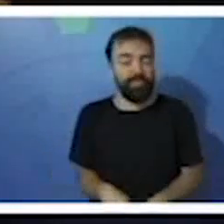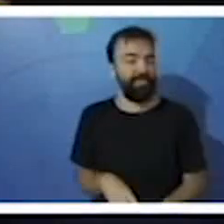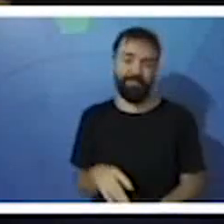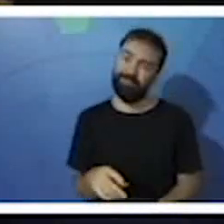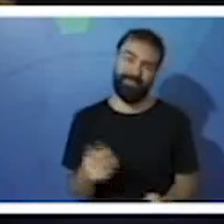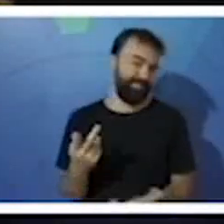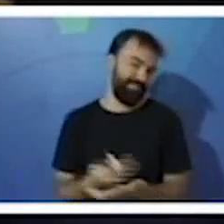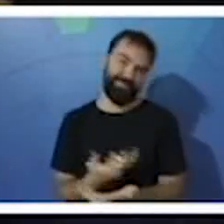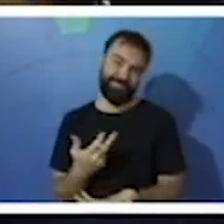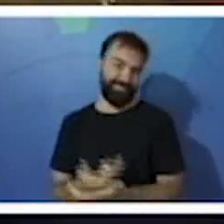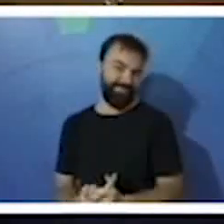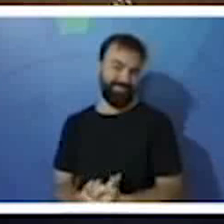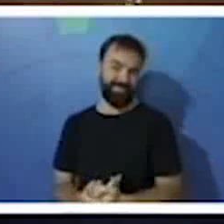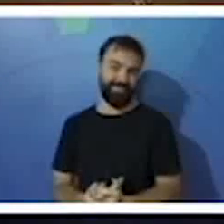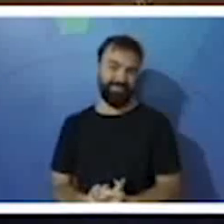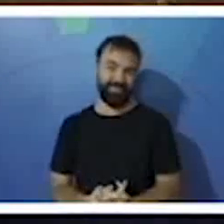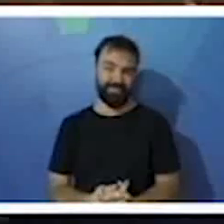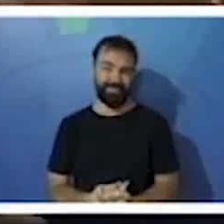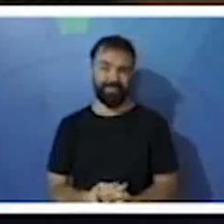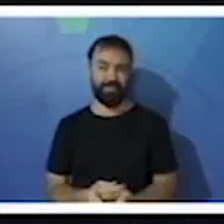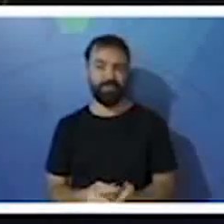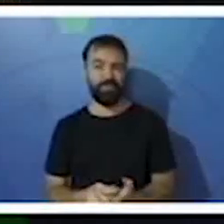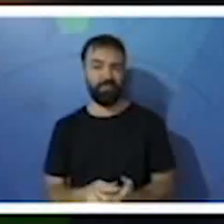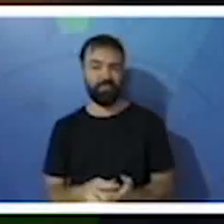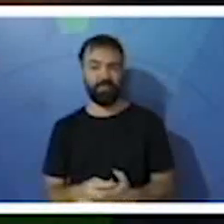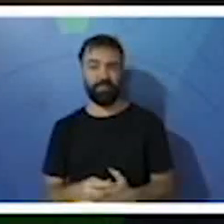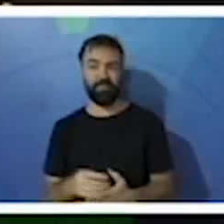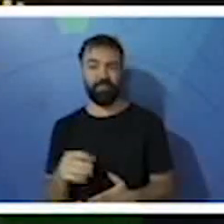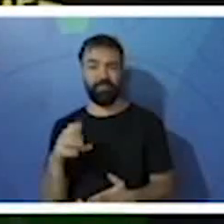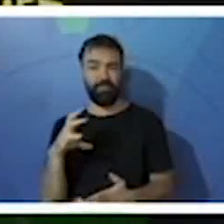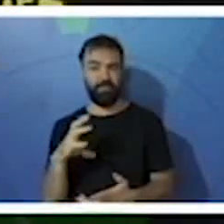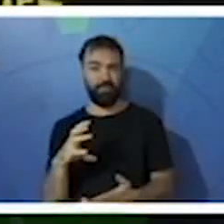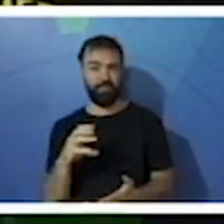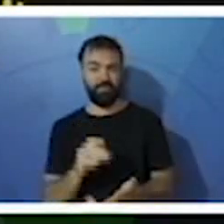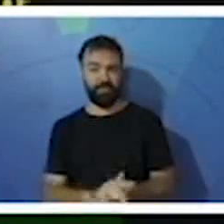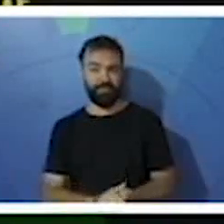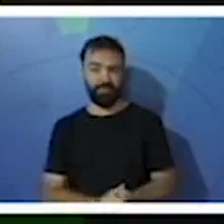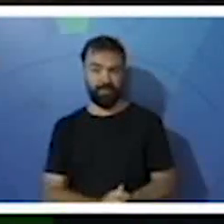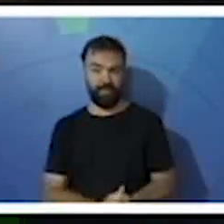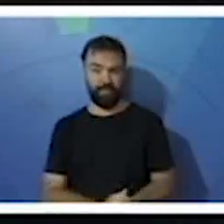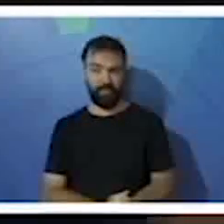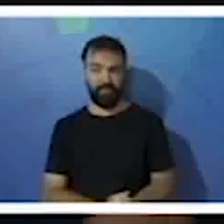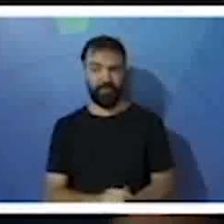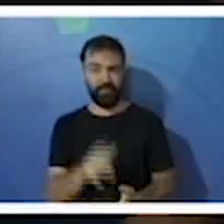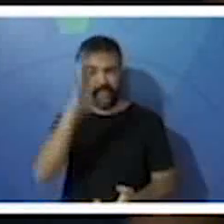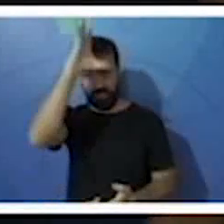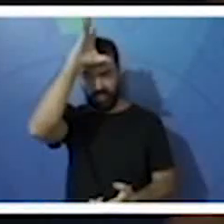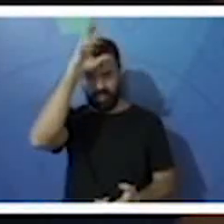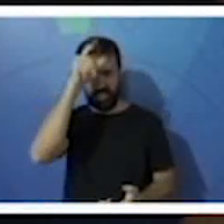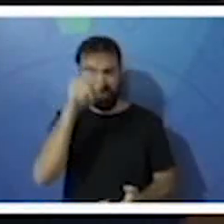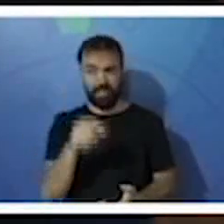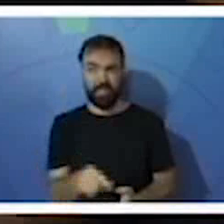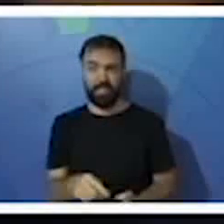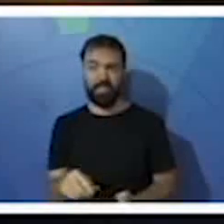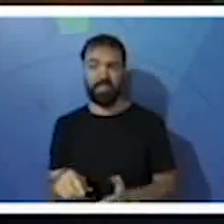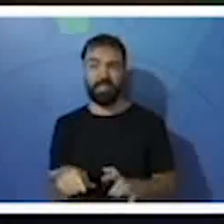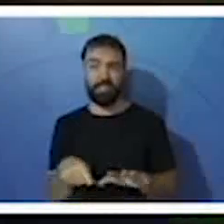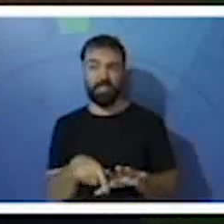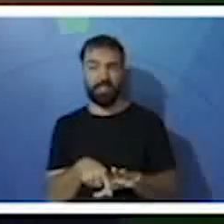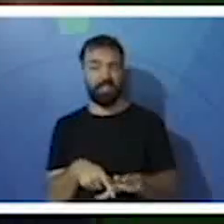daria certo a ideia da Emília. A outra ideia que ela teve, ó, a galinha ter os pés de arara.